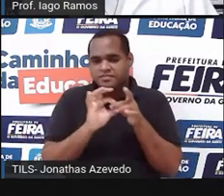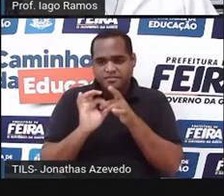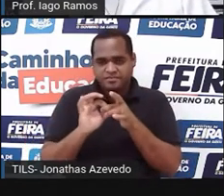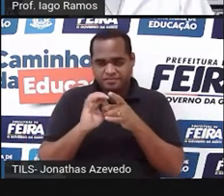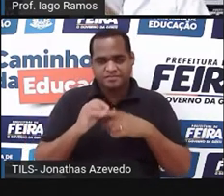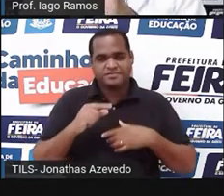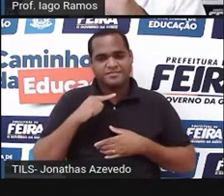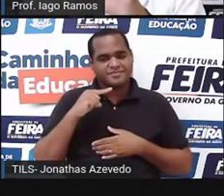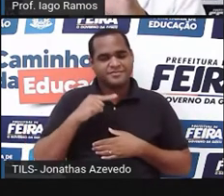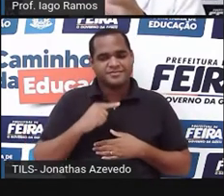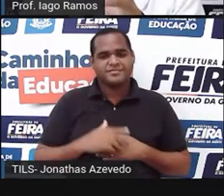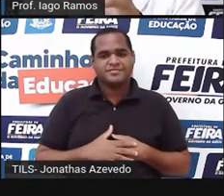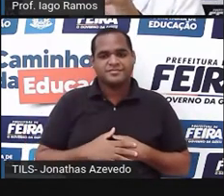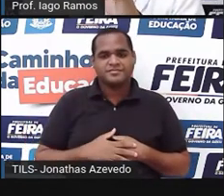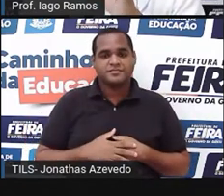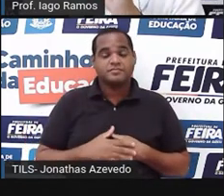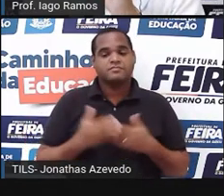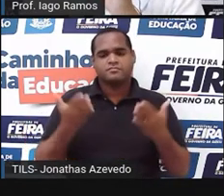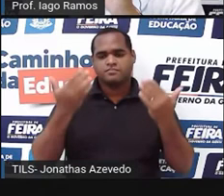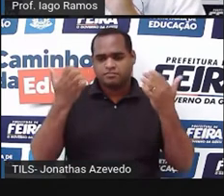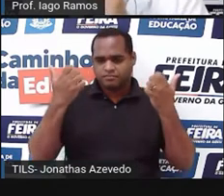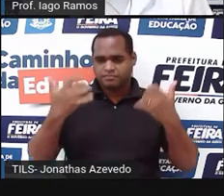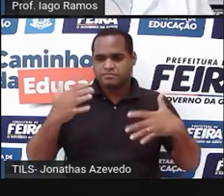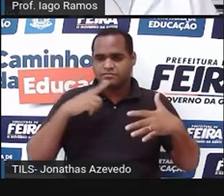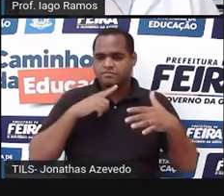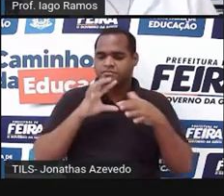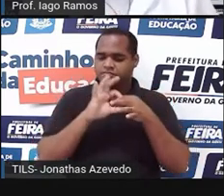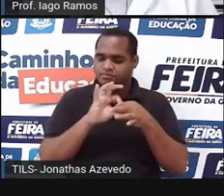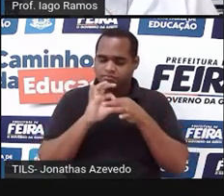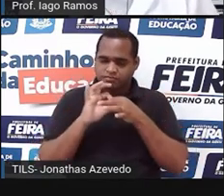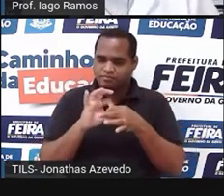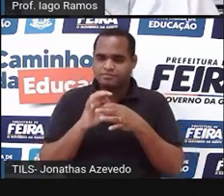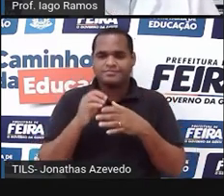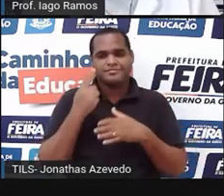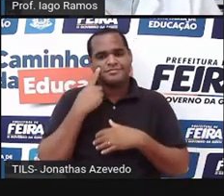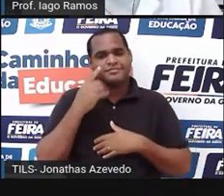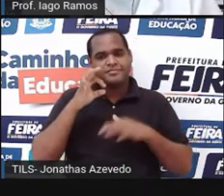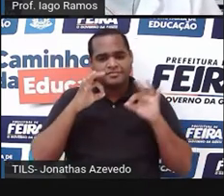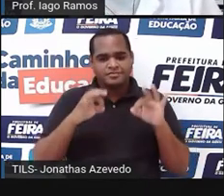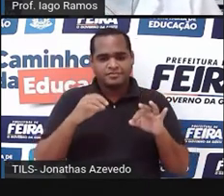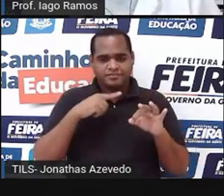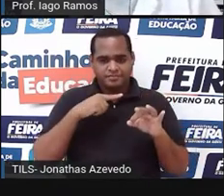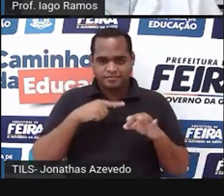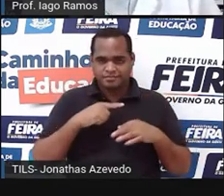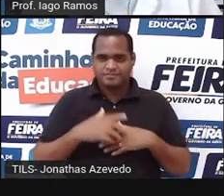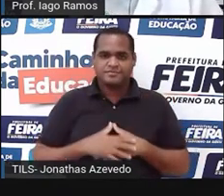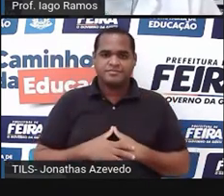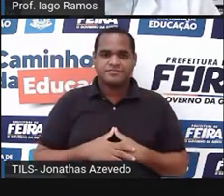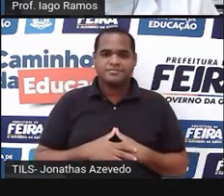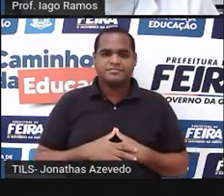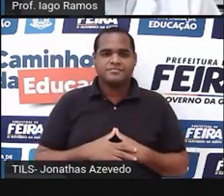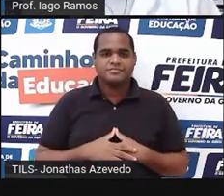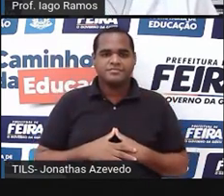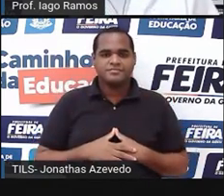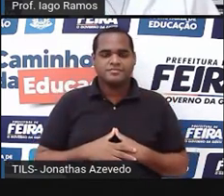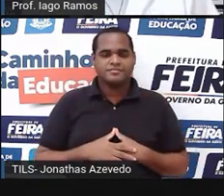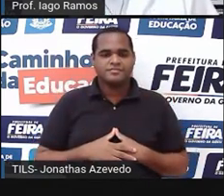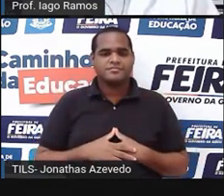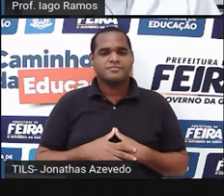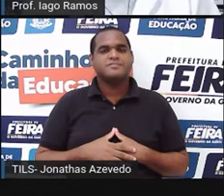Beleza? Então vamos aqui agora na tela rascunhar. Eu vou usar ali o seguinte, ó. Um gol,